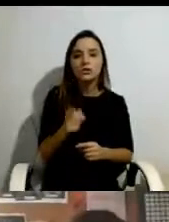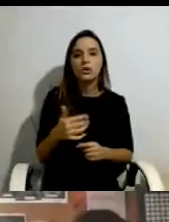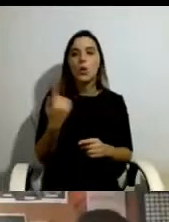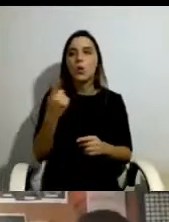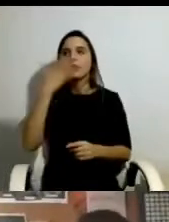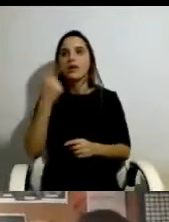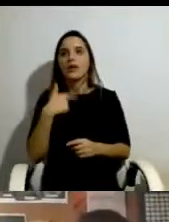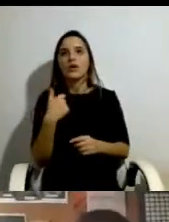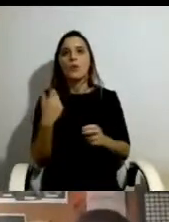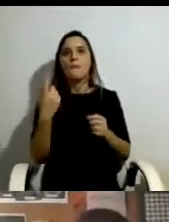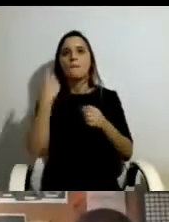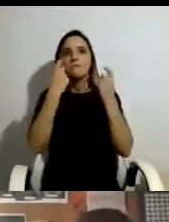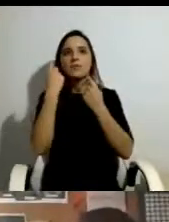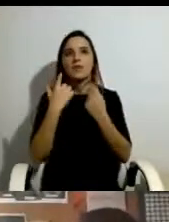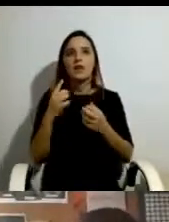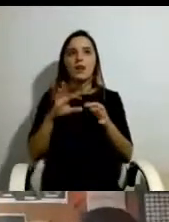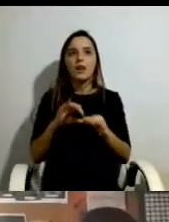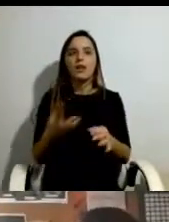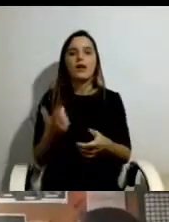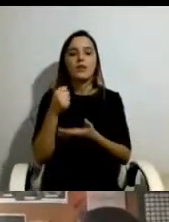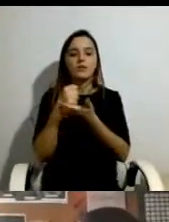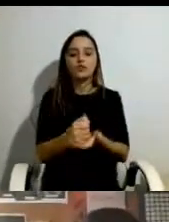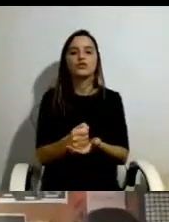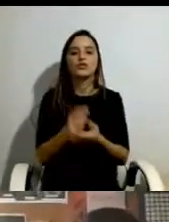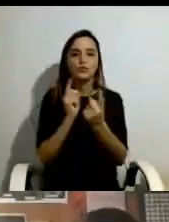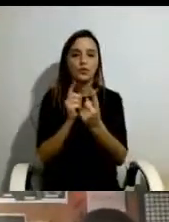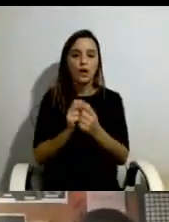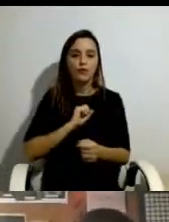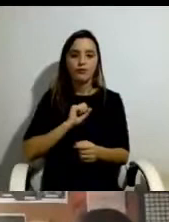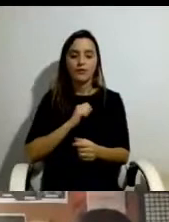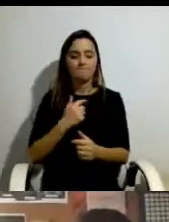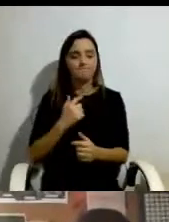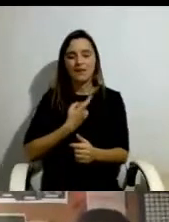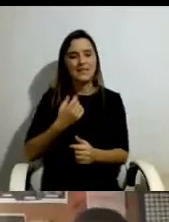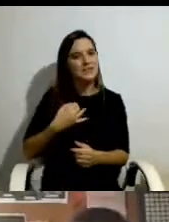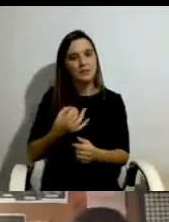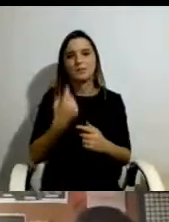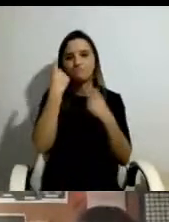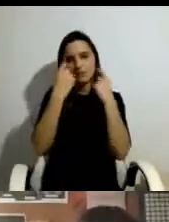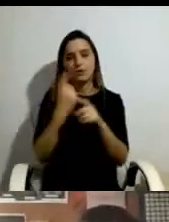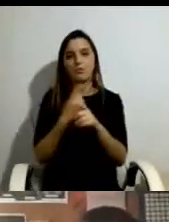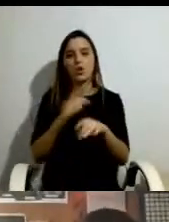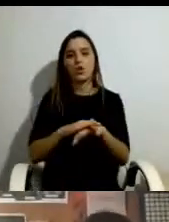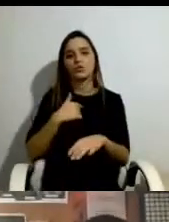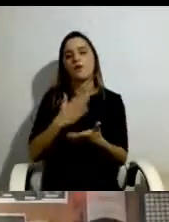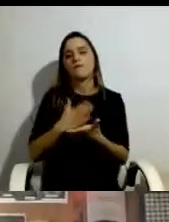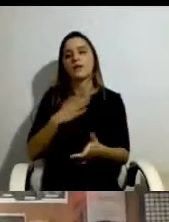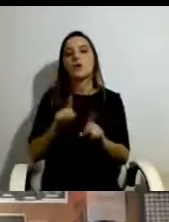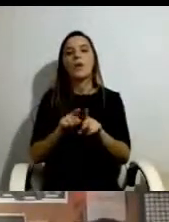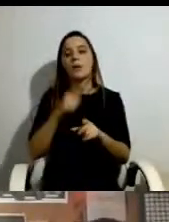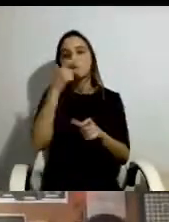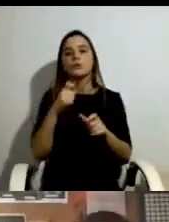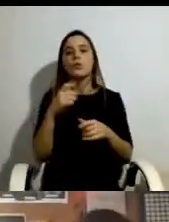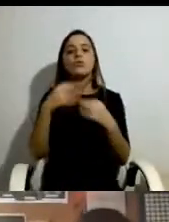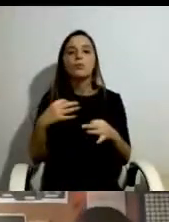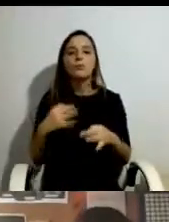tivesse que refletir sobre a minha assistência pessoal, quando eu, às vezes, só queria ser uma pessoa comum. Portanto, esta